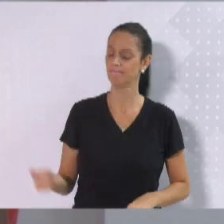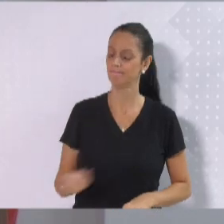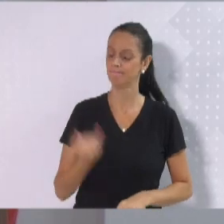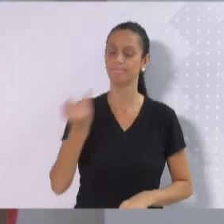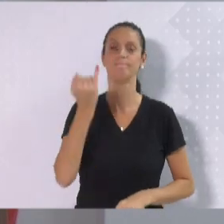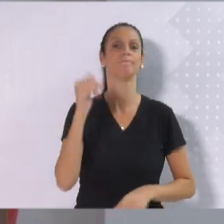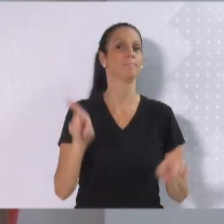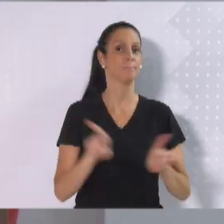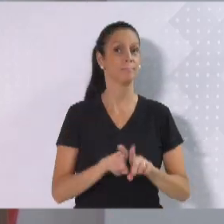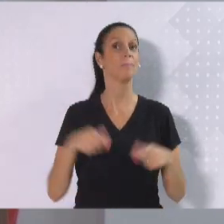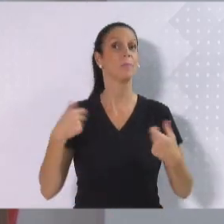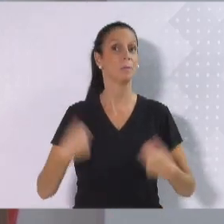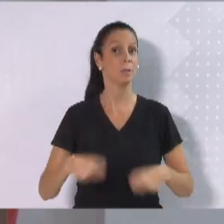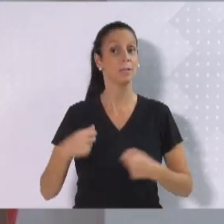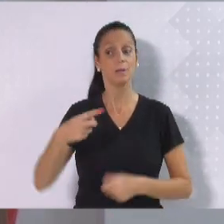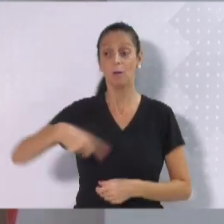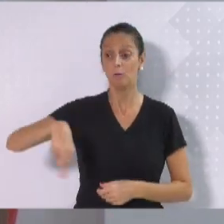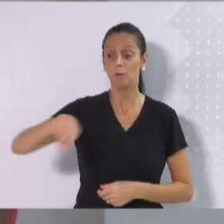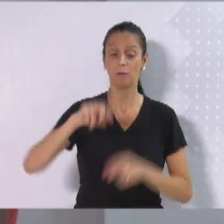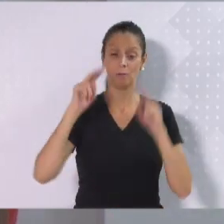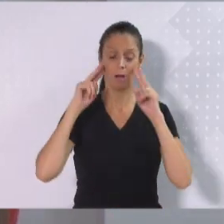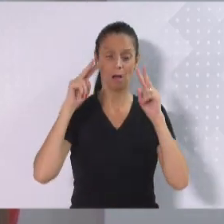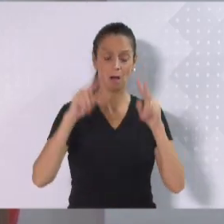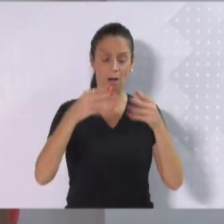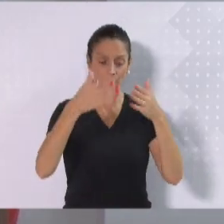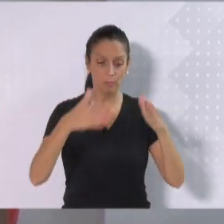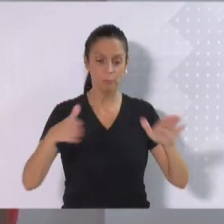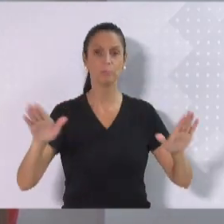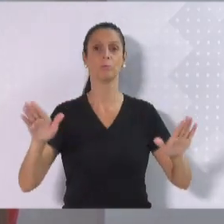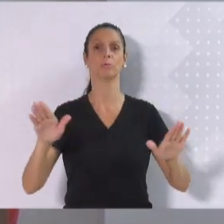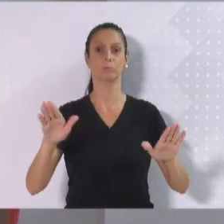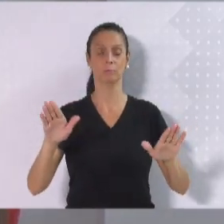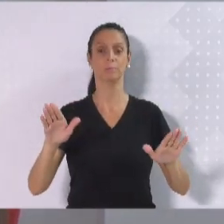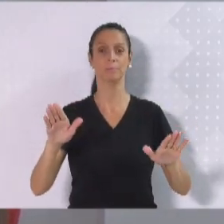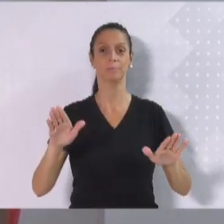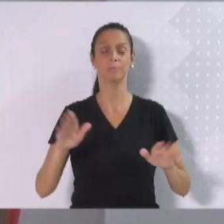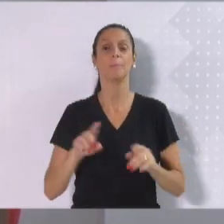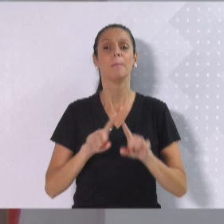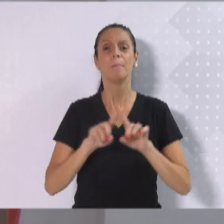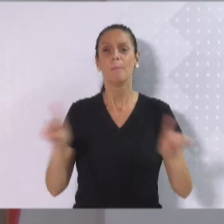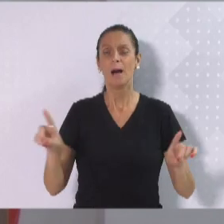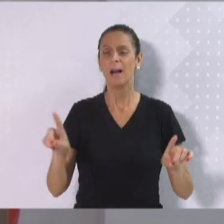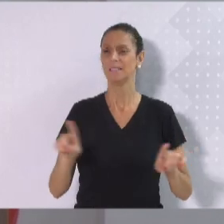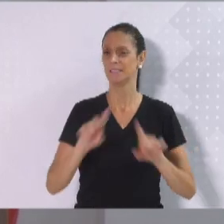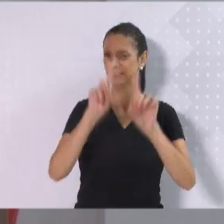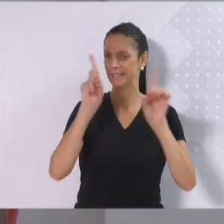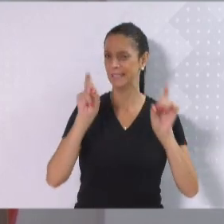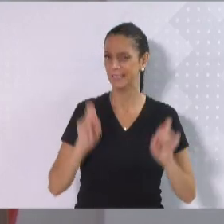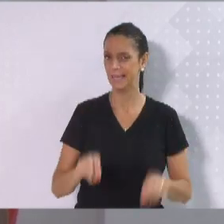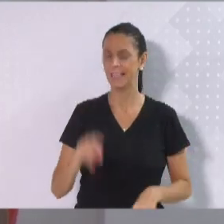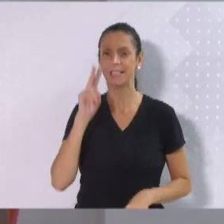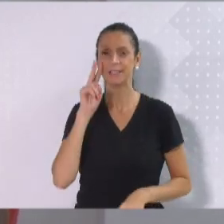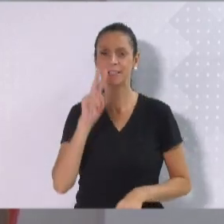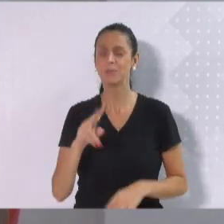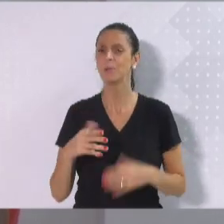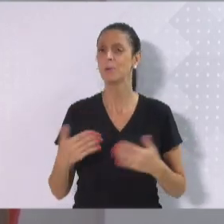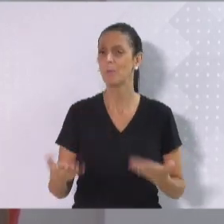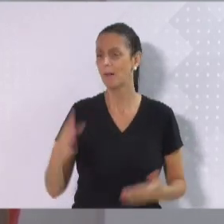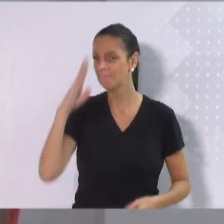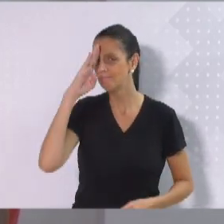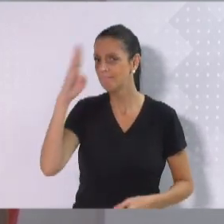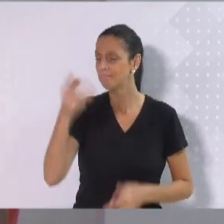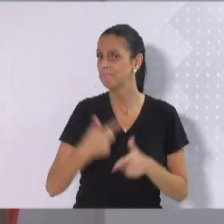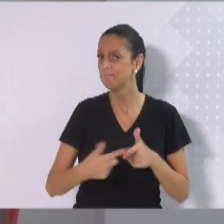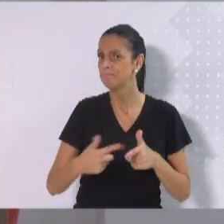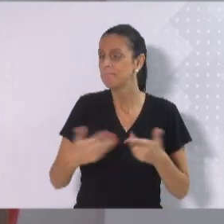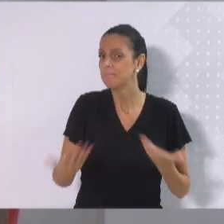precisam ser olhadas de forma ampla dentro do planejamento. Mas será que estamos olhando para a raiz dos problemas? O que vocês